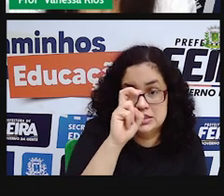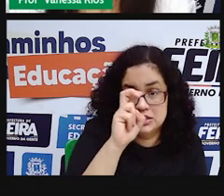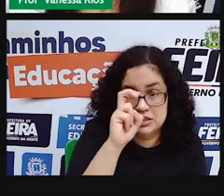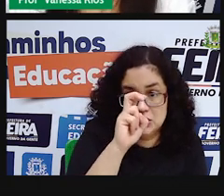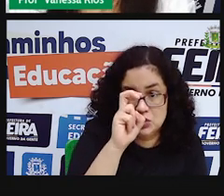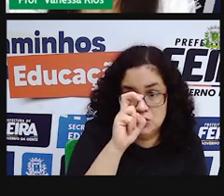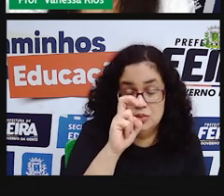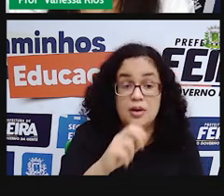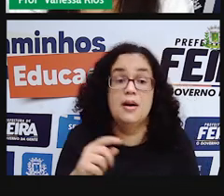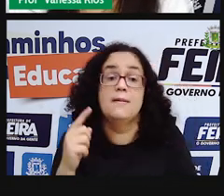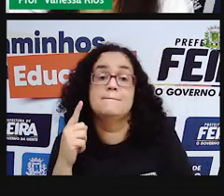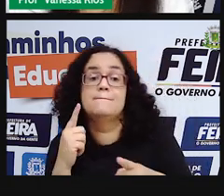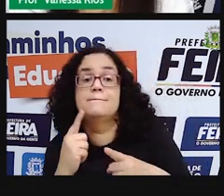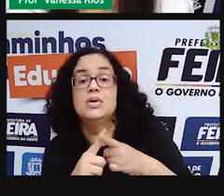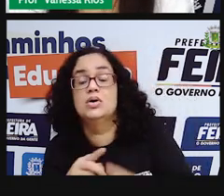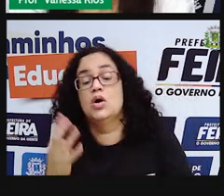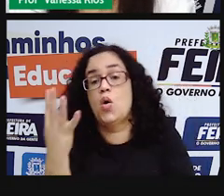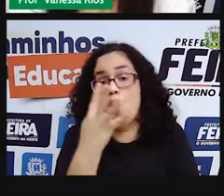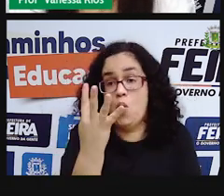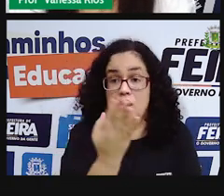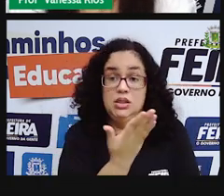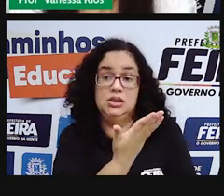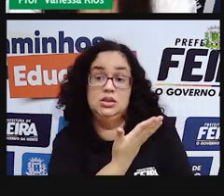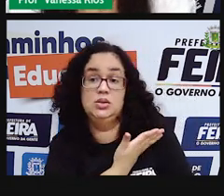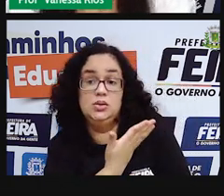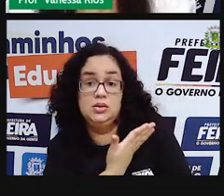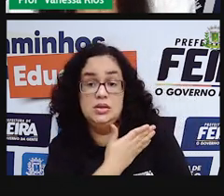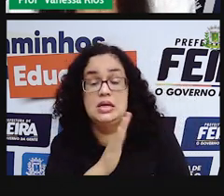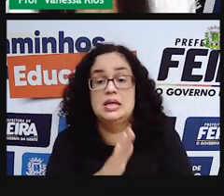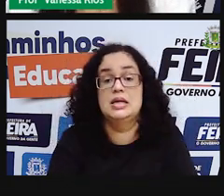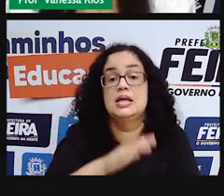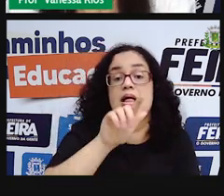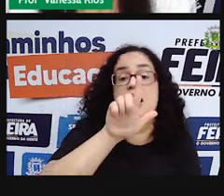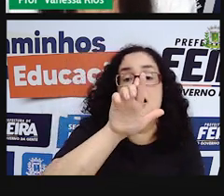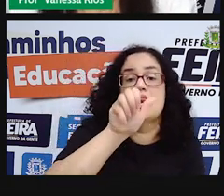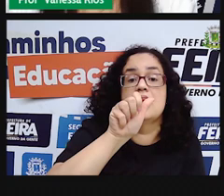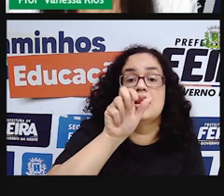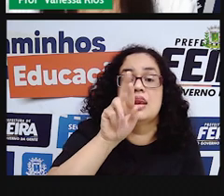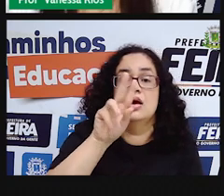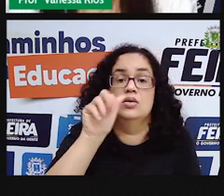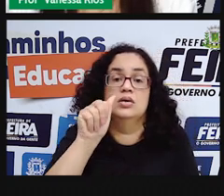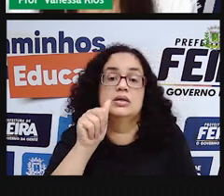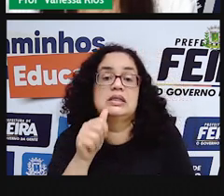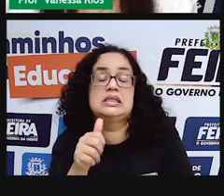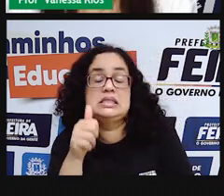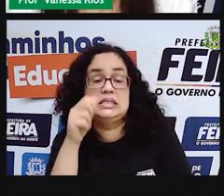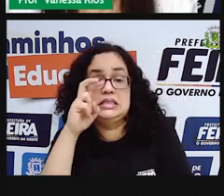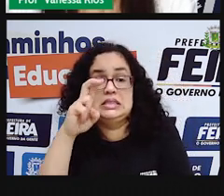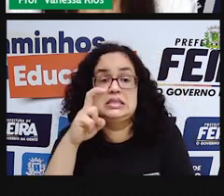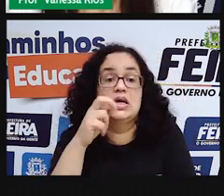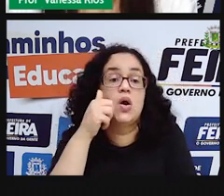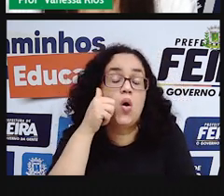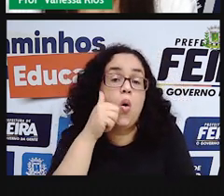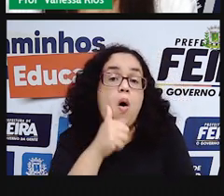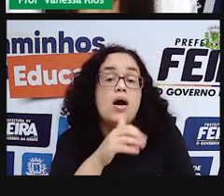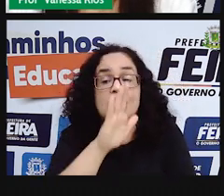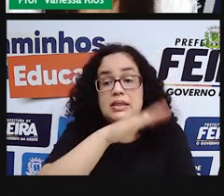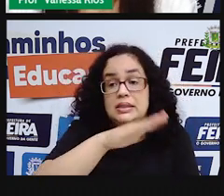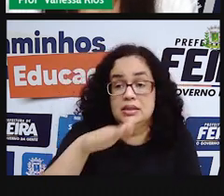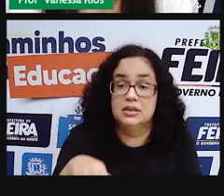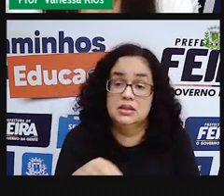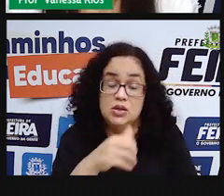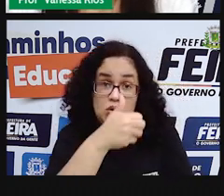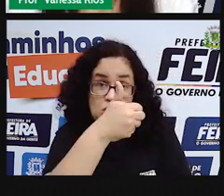Porque aí tem os quatro amigos de Laura e Laura. Então, são cinco crianças. E quando eu divido mil e quinhentos por